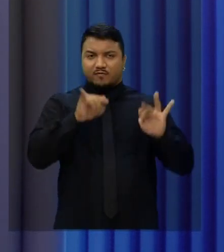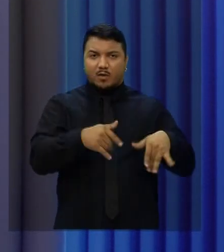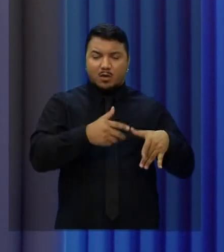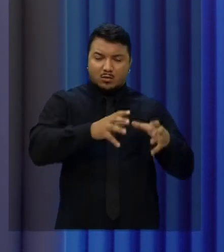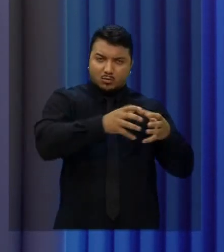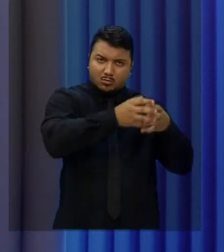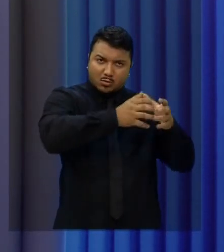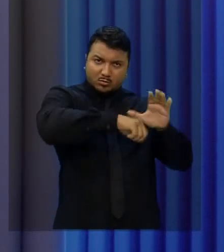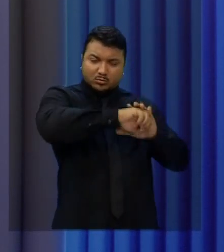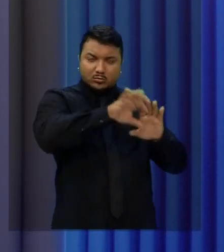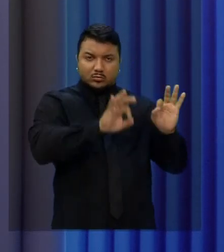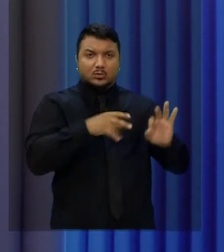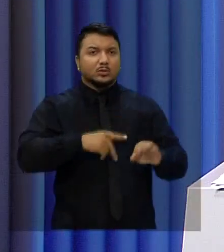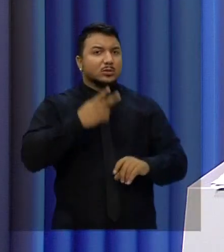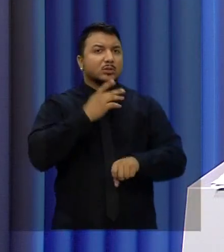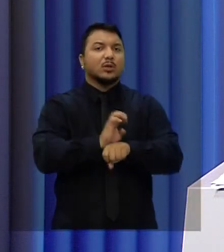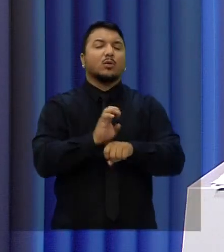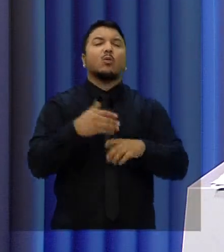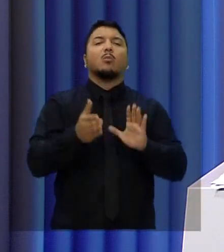organizado aqui no Estado do Ceará?